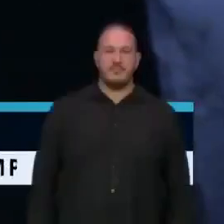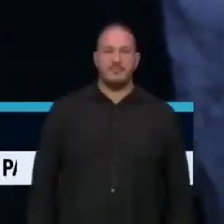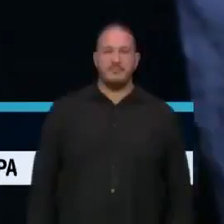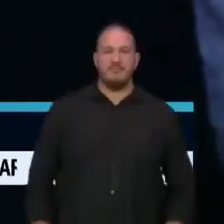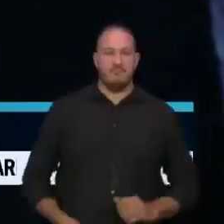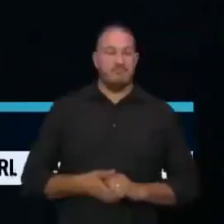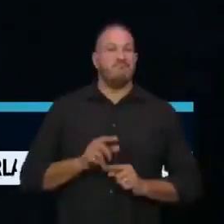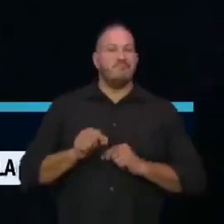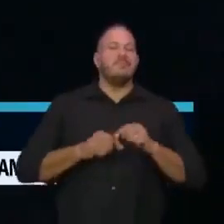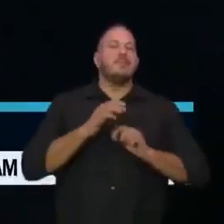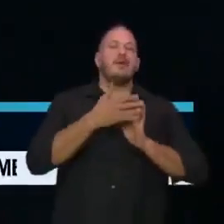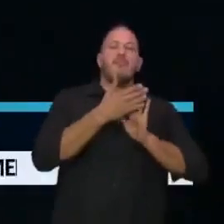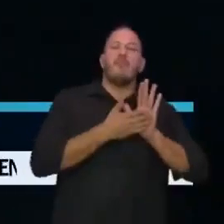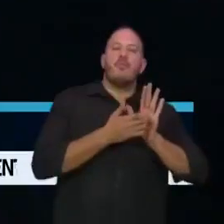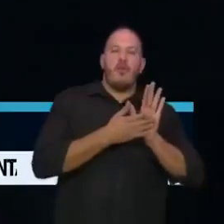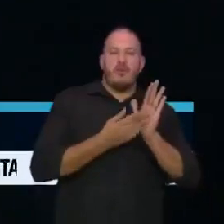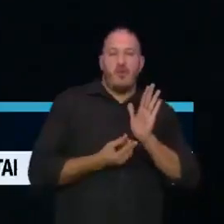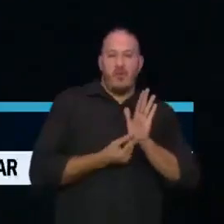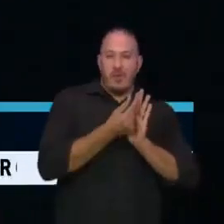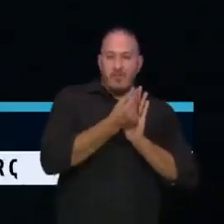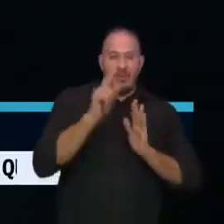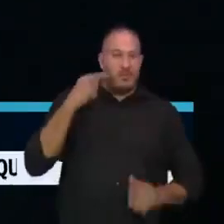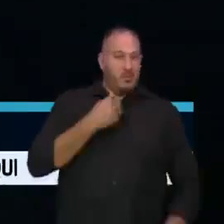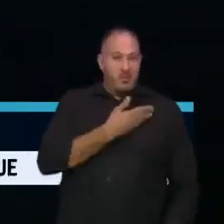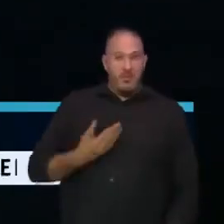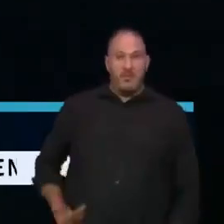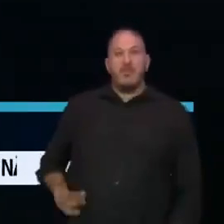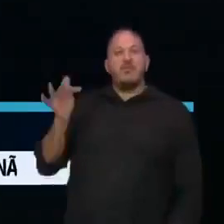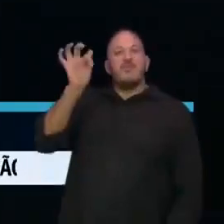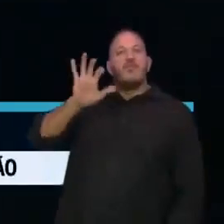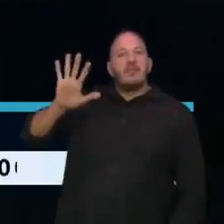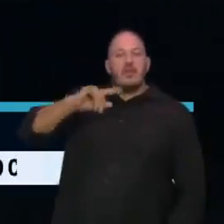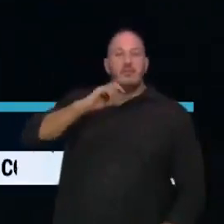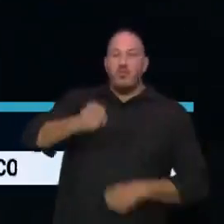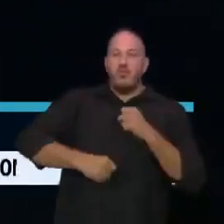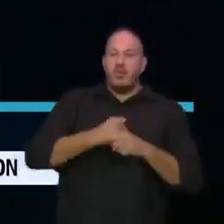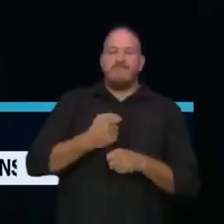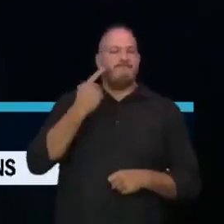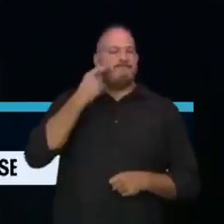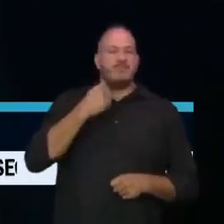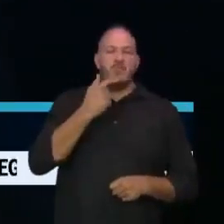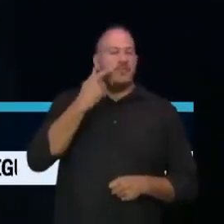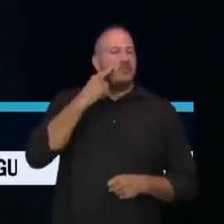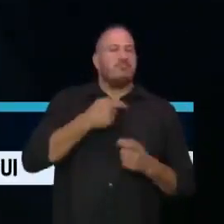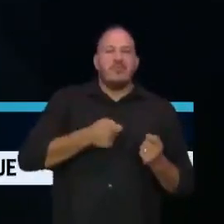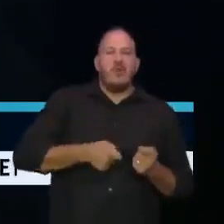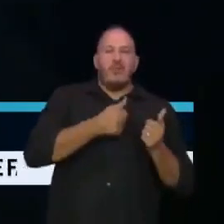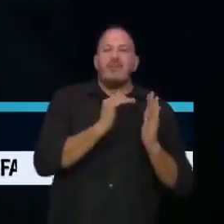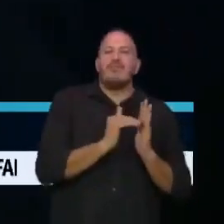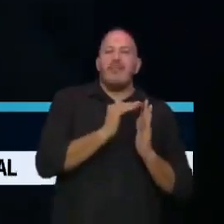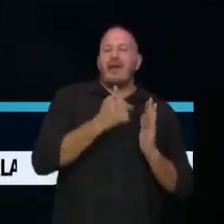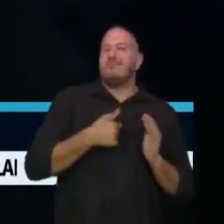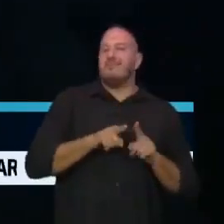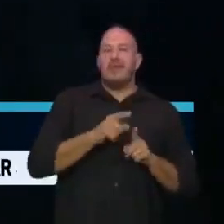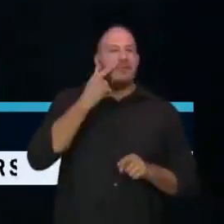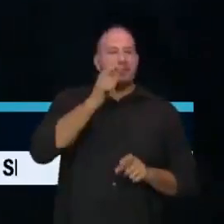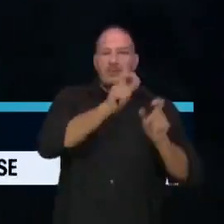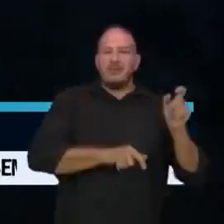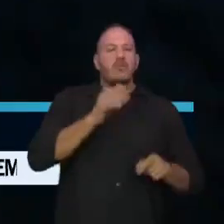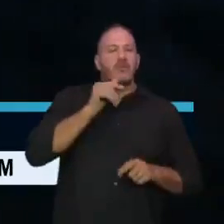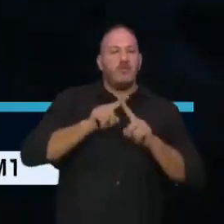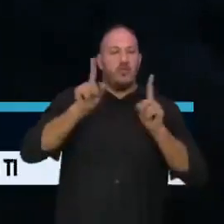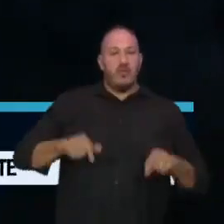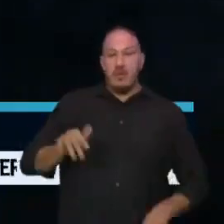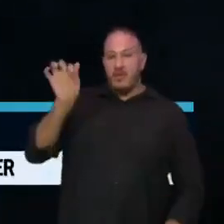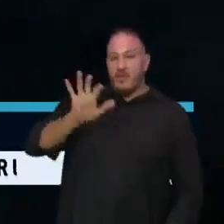A proposta de orçamento do governo federal para o ano que vem não prevê aumento para o novo Bolsa Família e nem para os servidores federais.